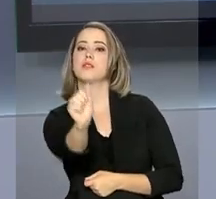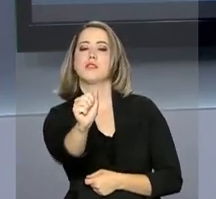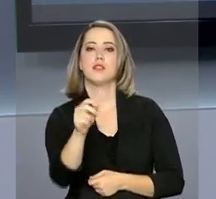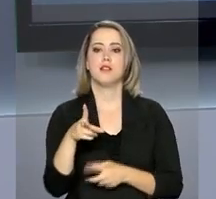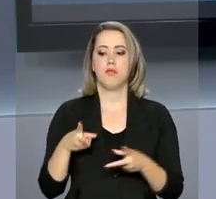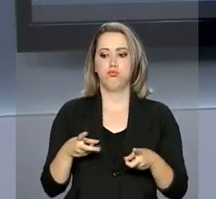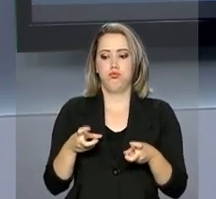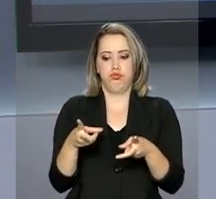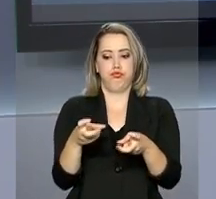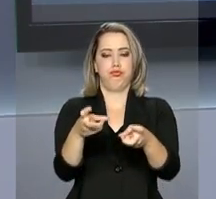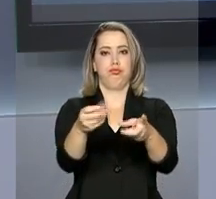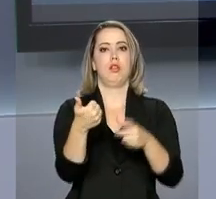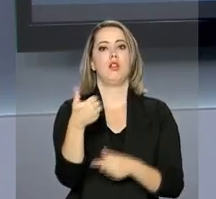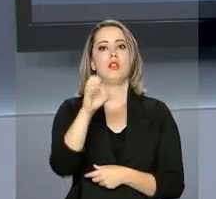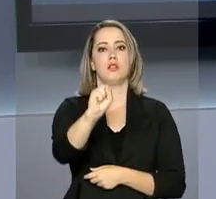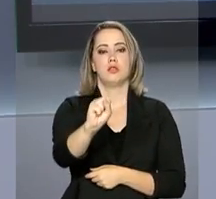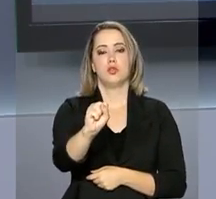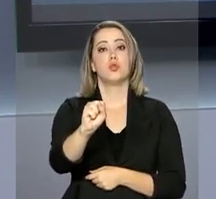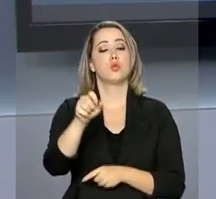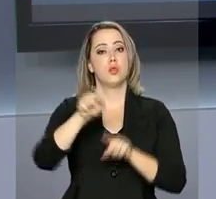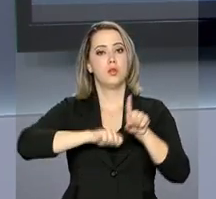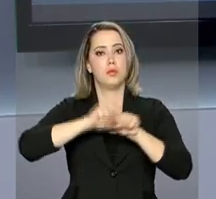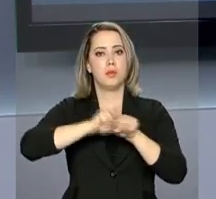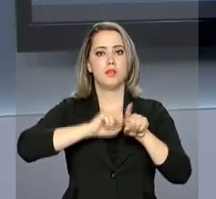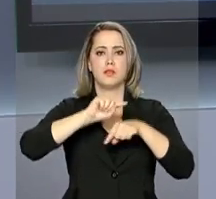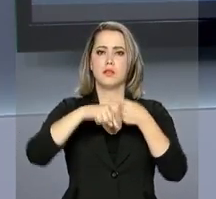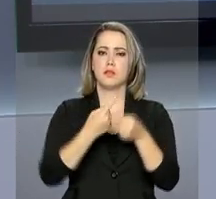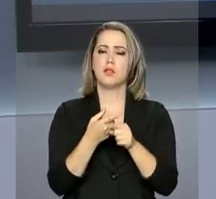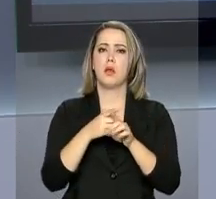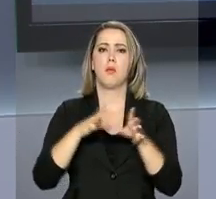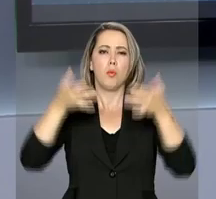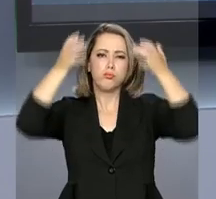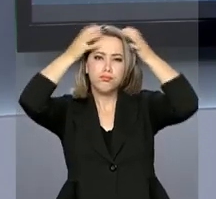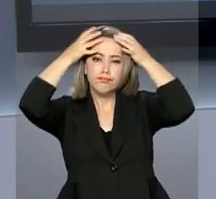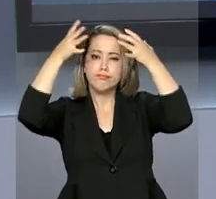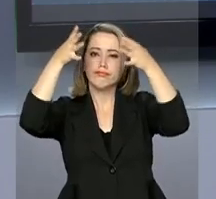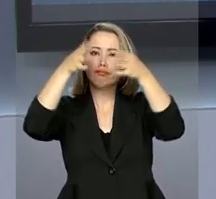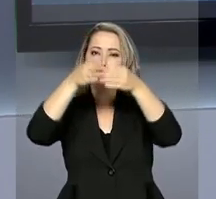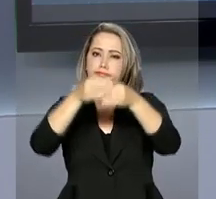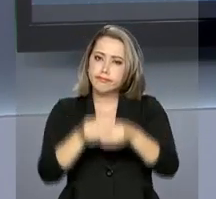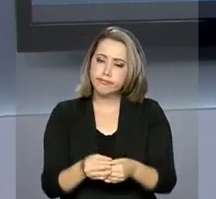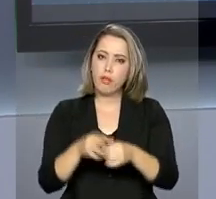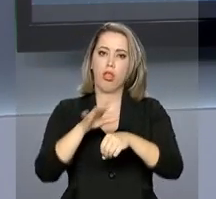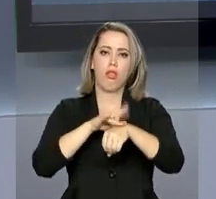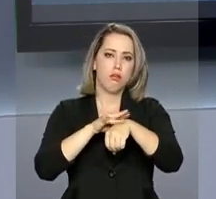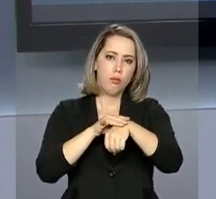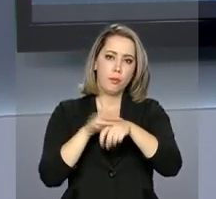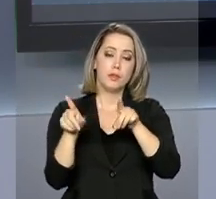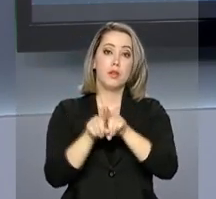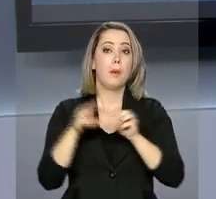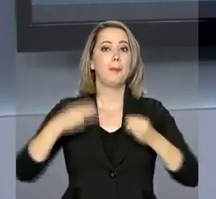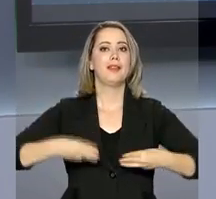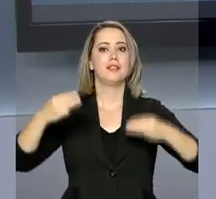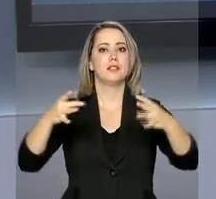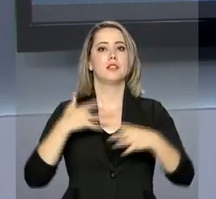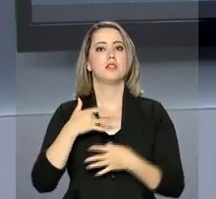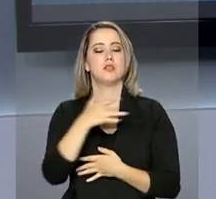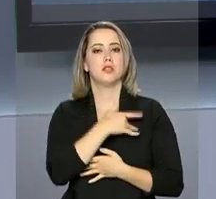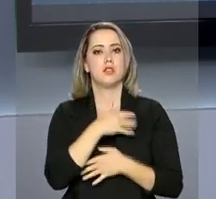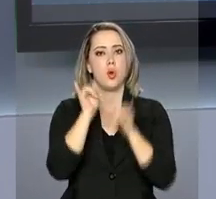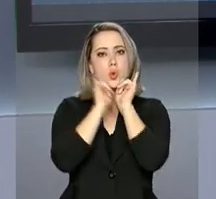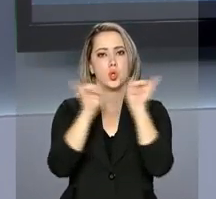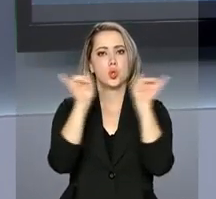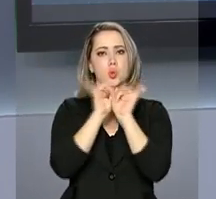meses depois de declarar emergência no país por causa da microcefalia, o Ministério da Saúde anunciou o fim da